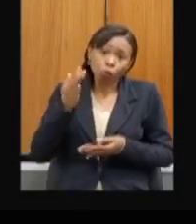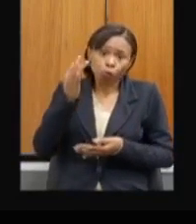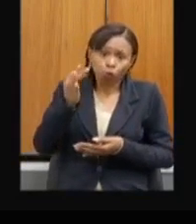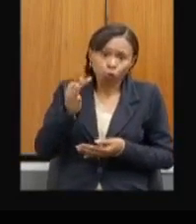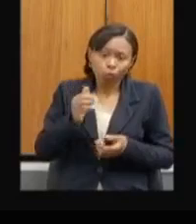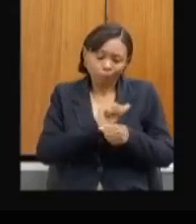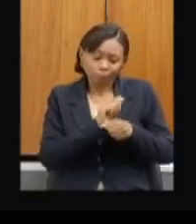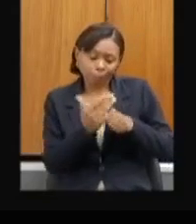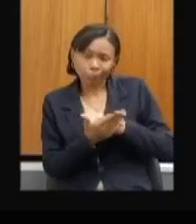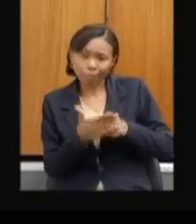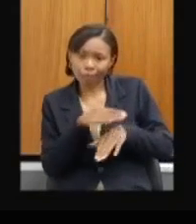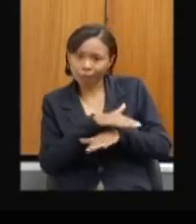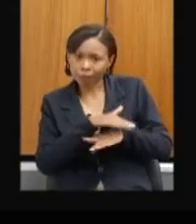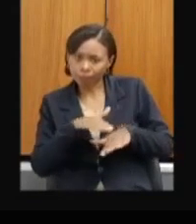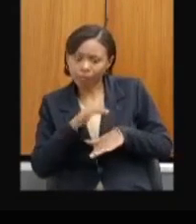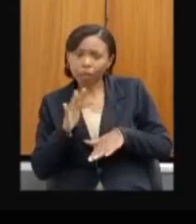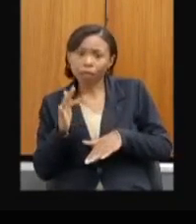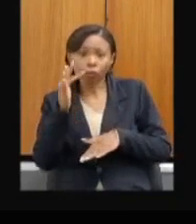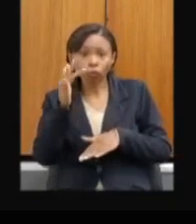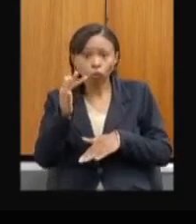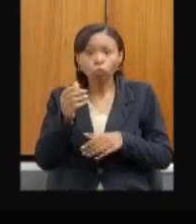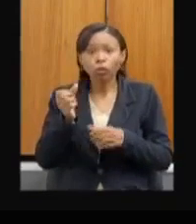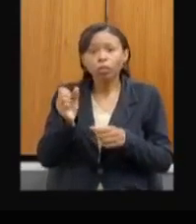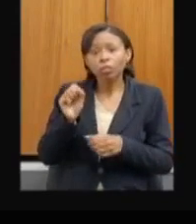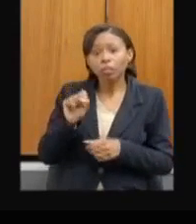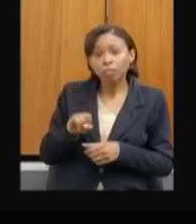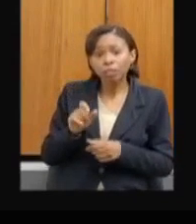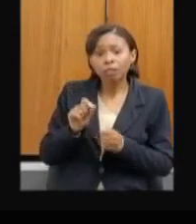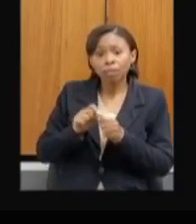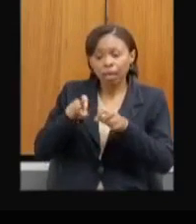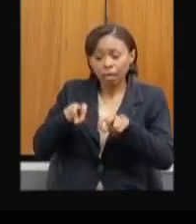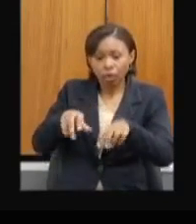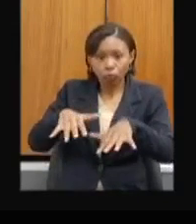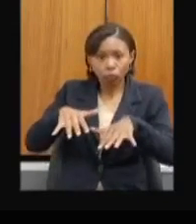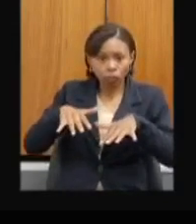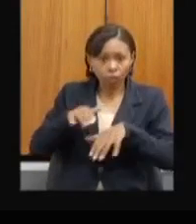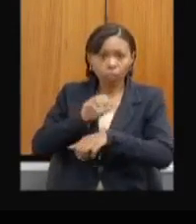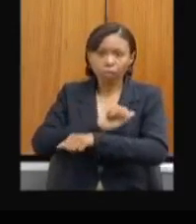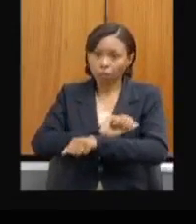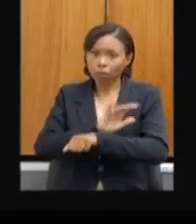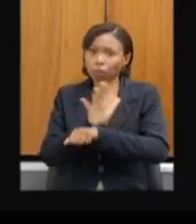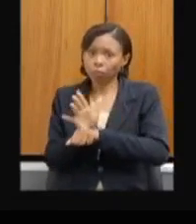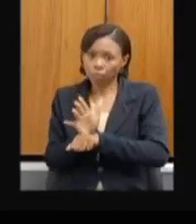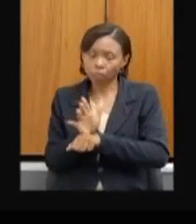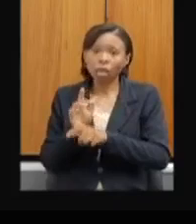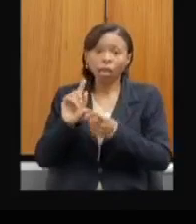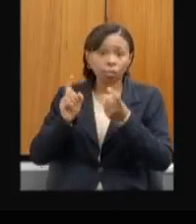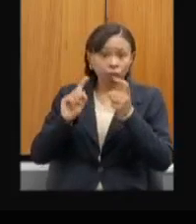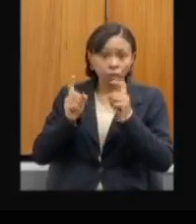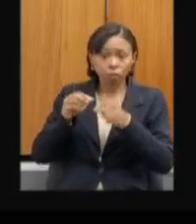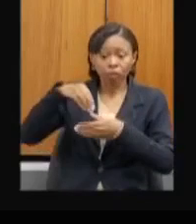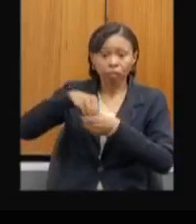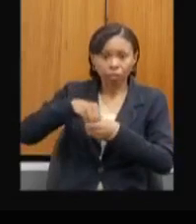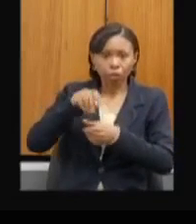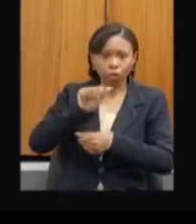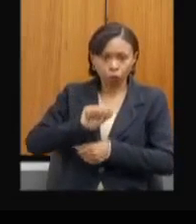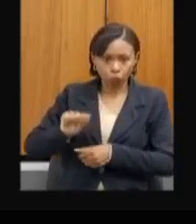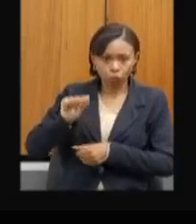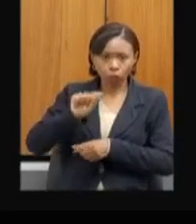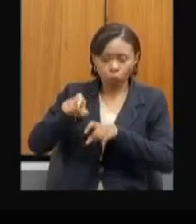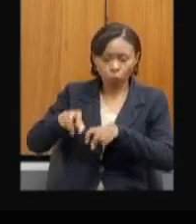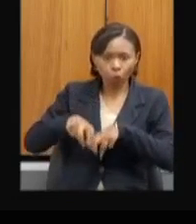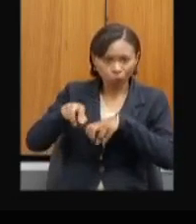realizar essa audiência em Montes Claros. Essa reunião lá na Associação Rural de Montes Claros, eu quero